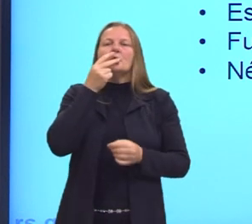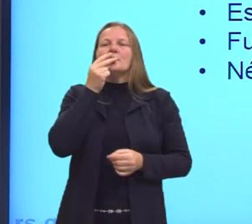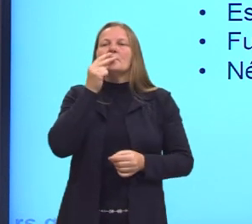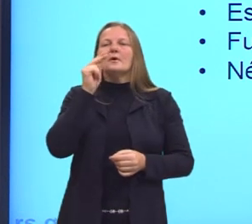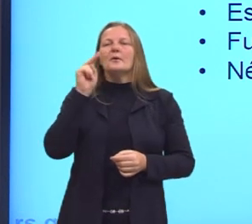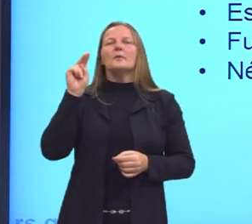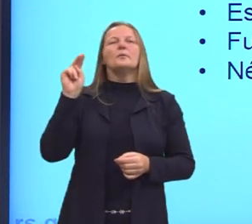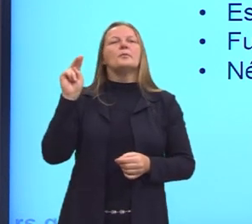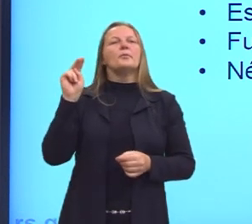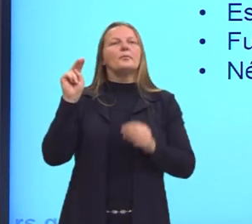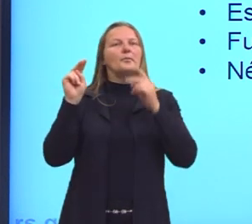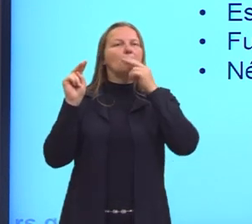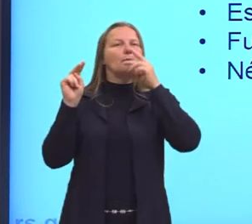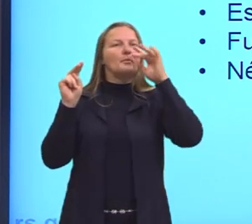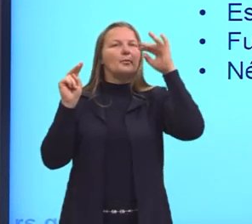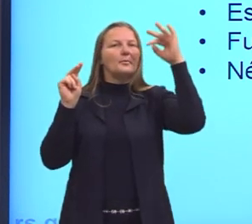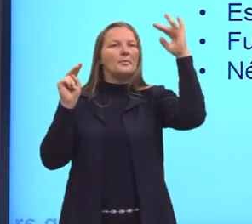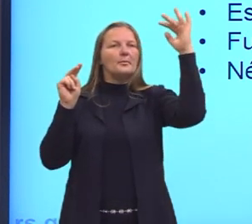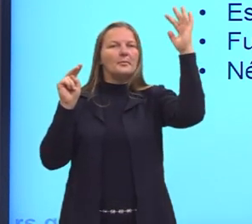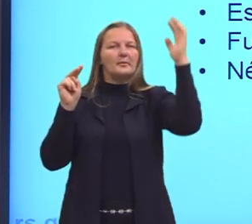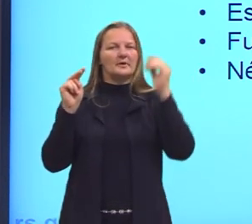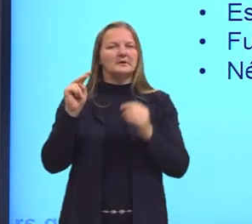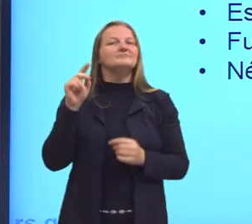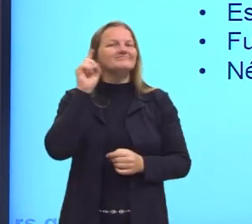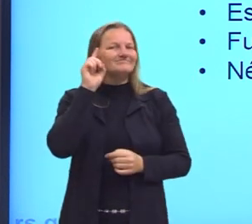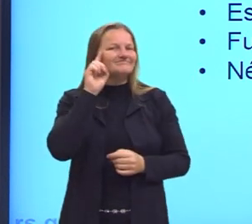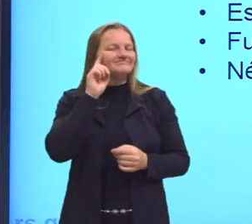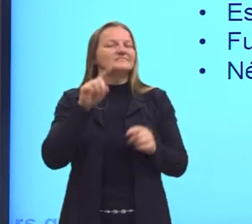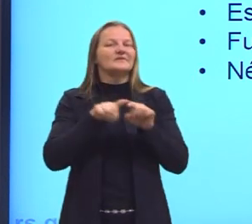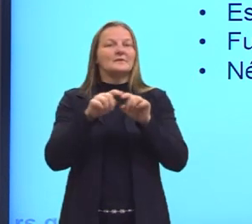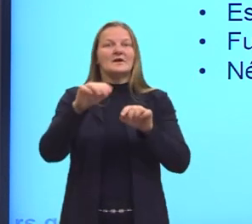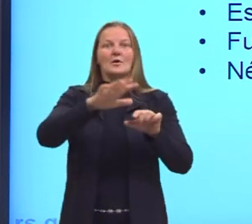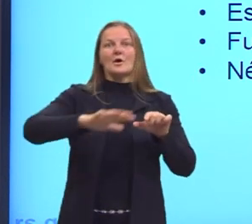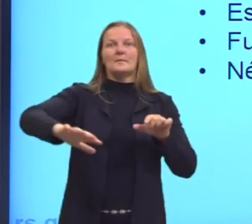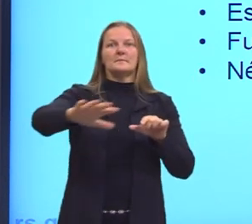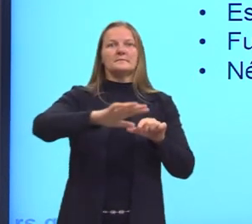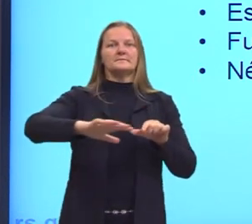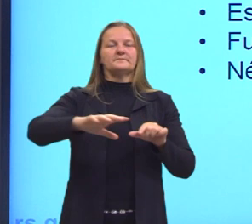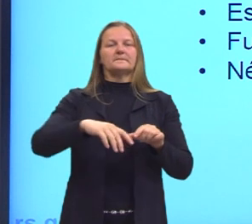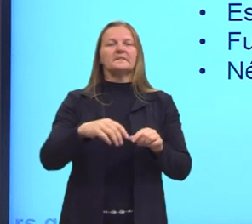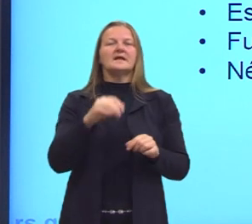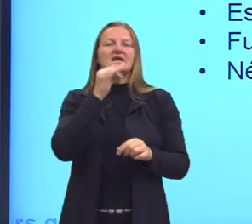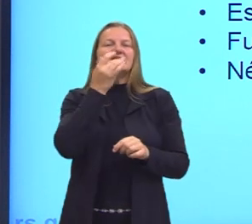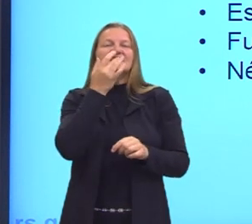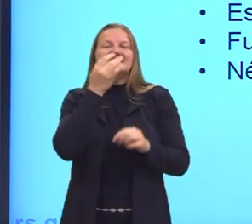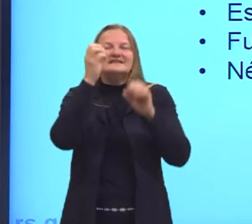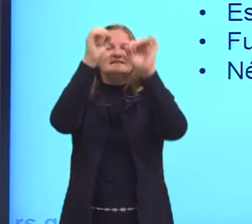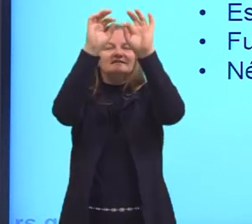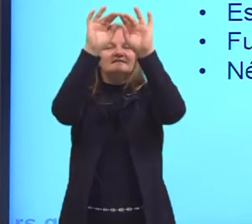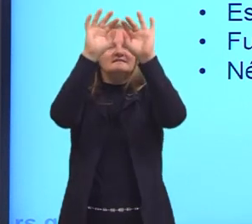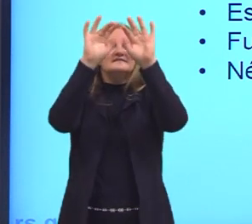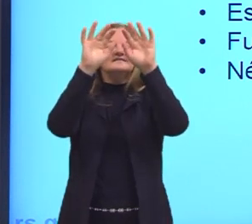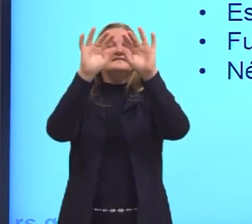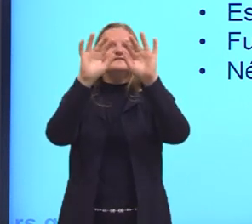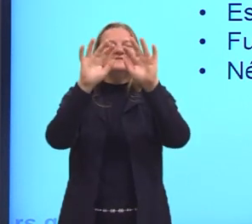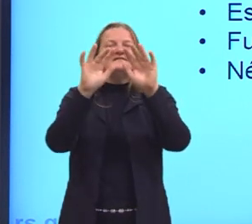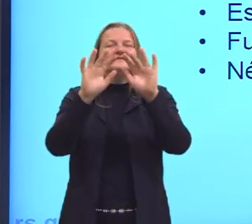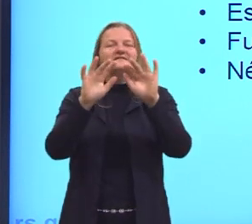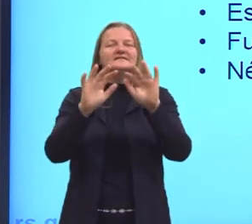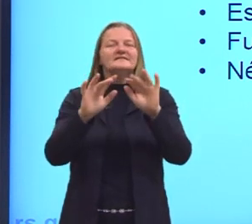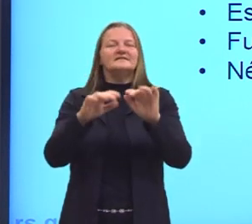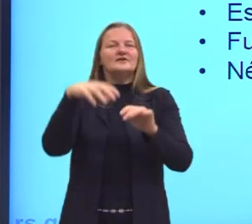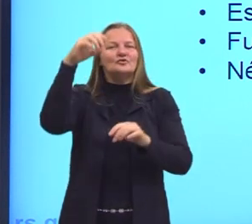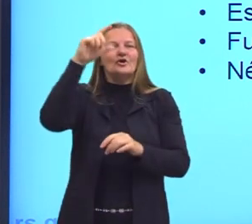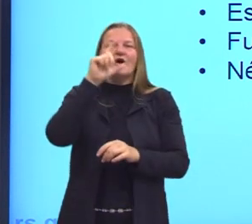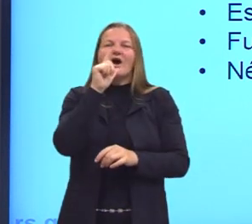um exemplo aí do dia a dia. Do ambiente, nós temos a névoa, os nevoeiros. Essa semana